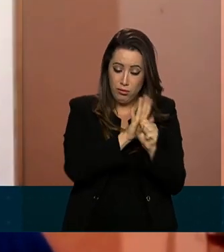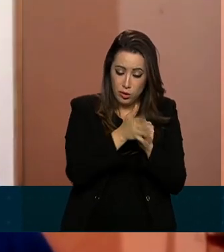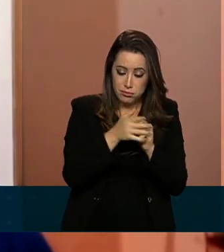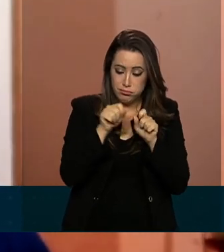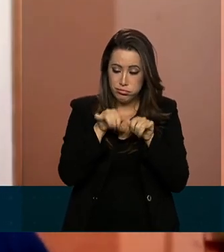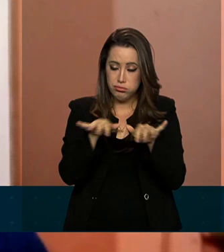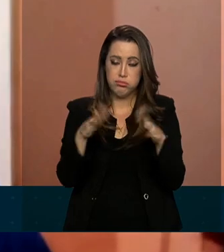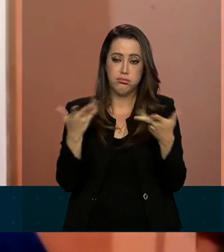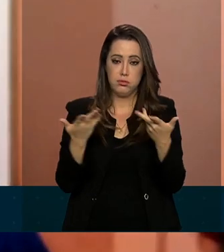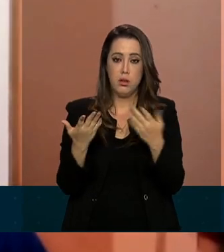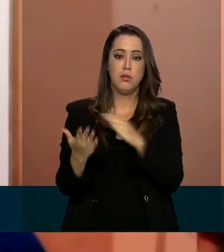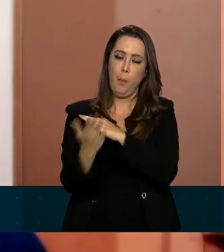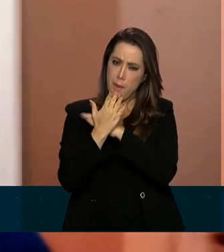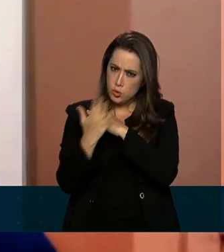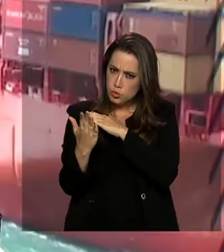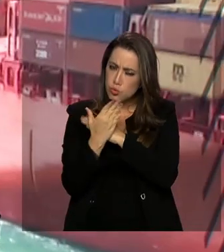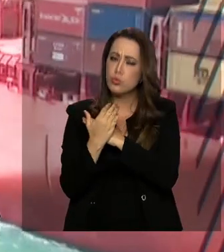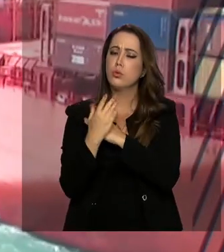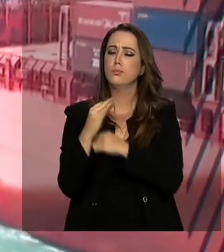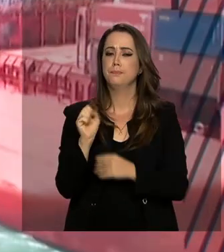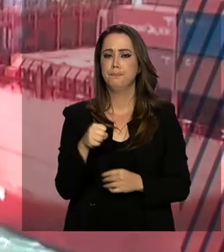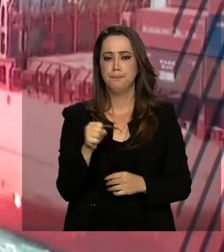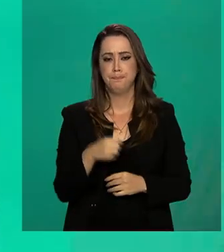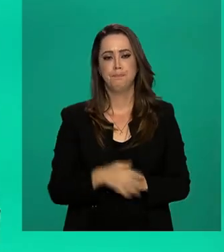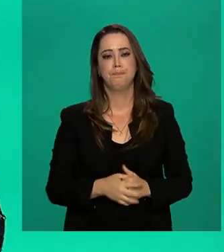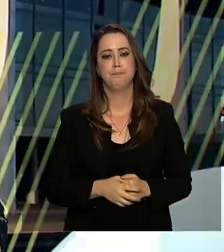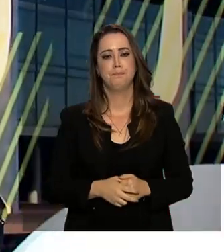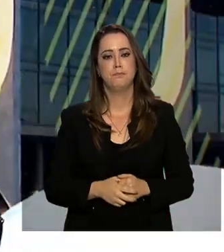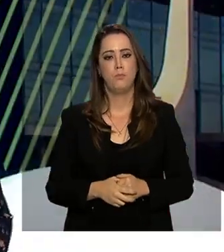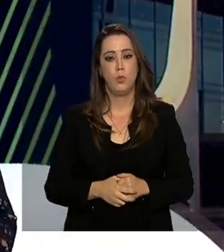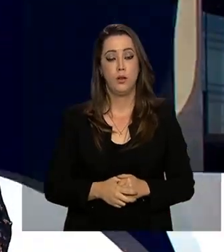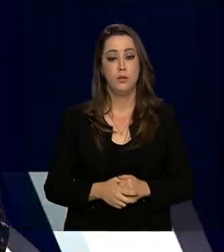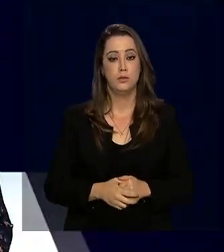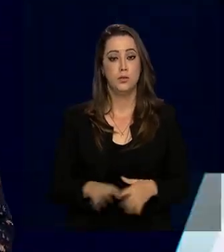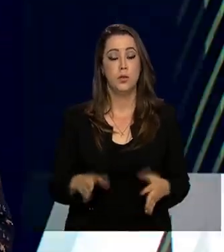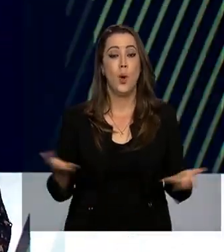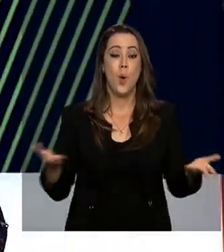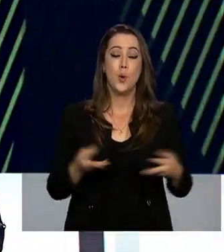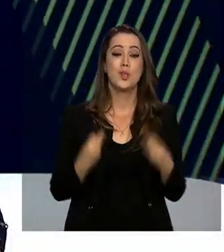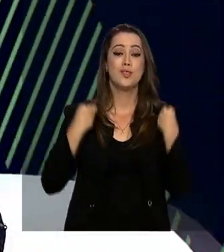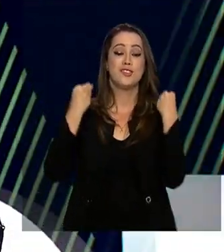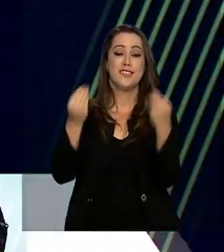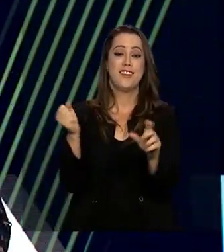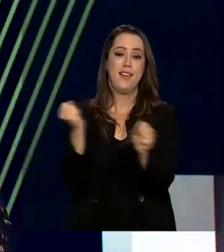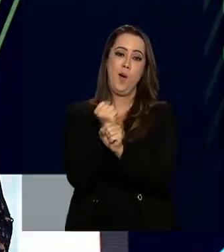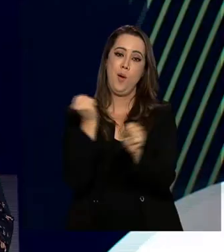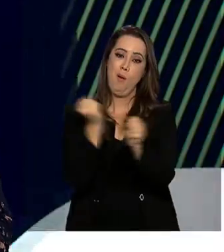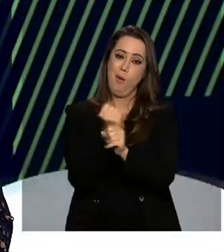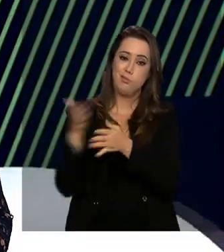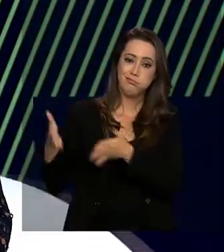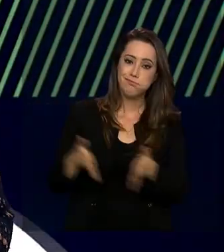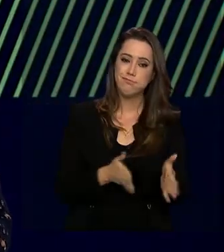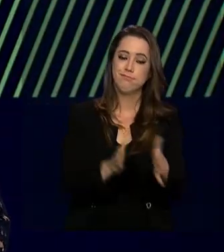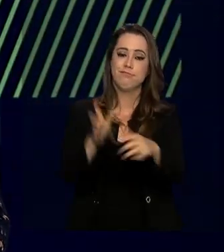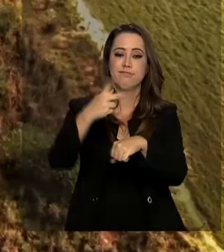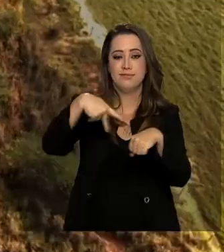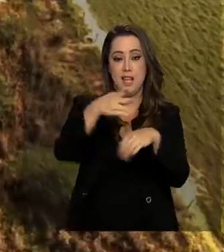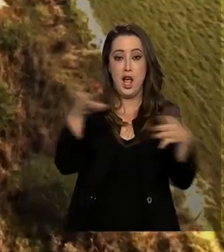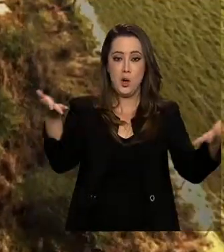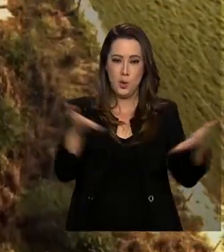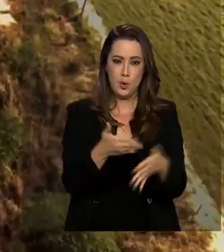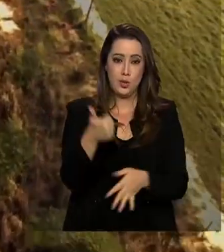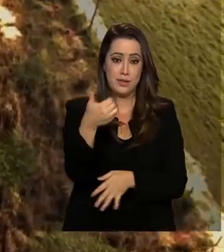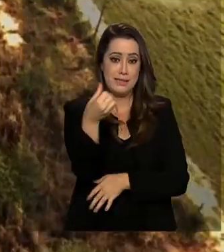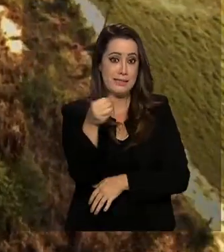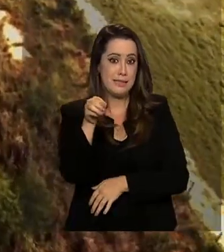bastante na minha renda. Foi entregue hoje mais uma obra em rodovias do país. Dessa vez,